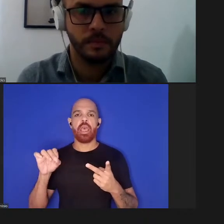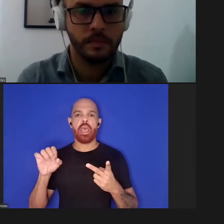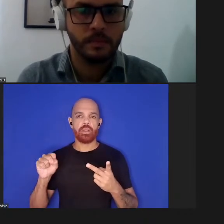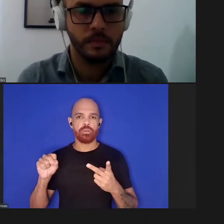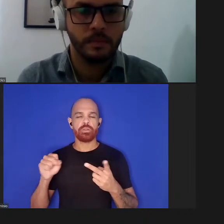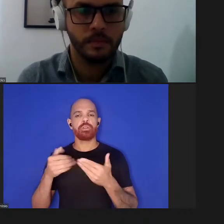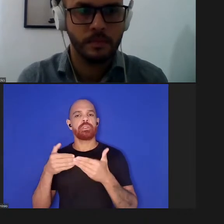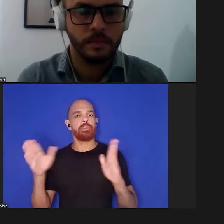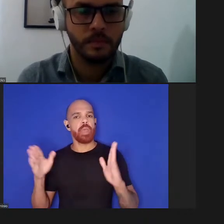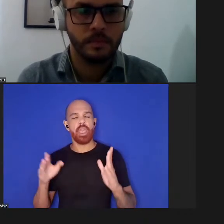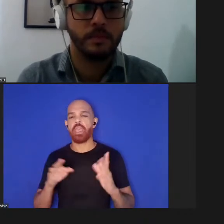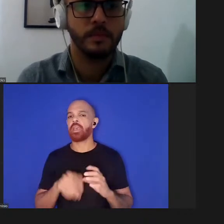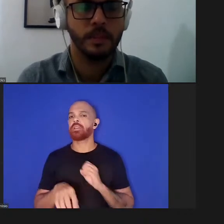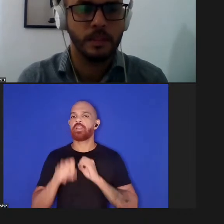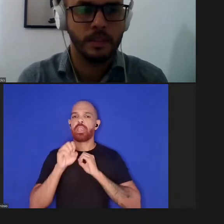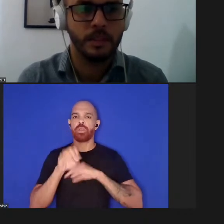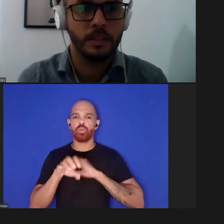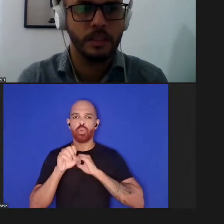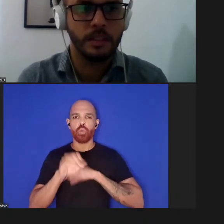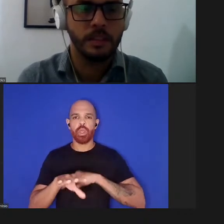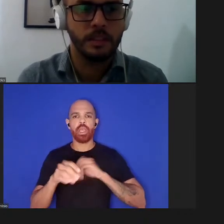educação aberta